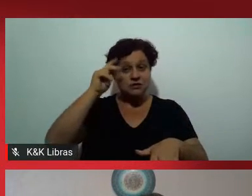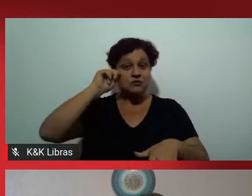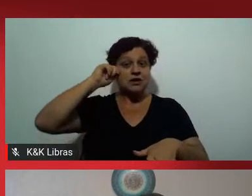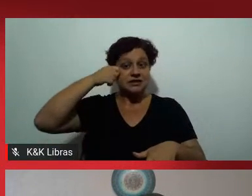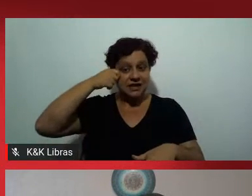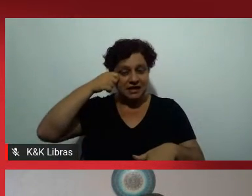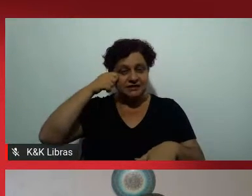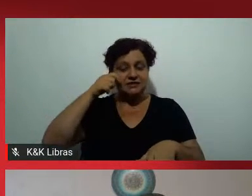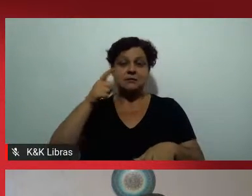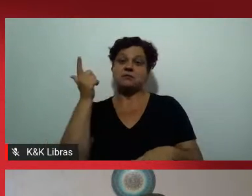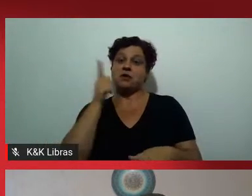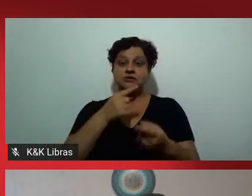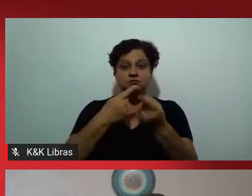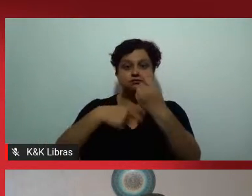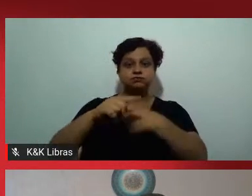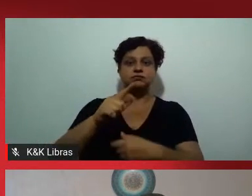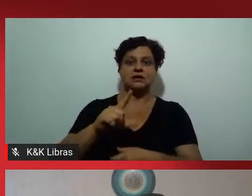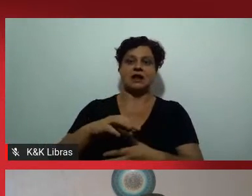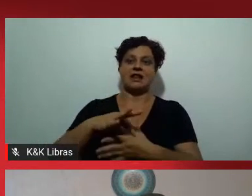de liderança